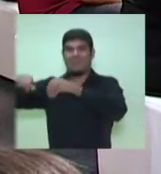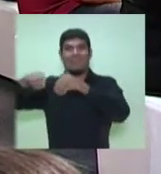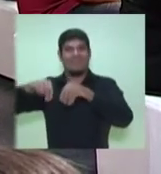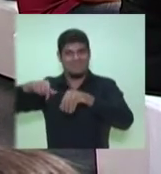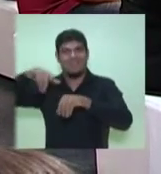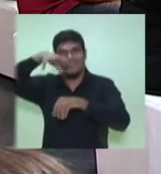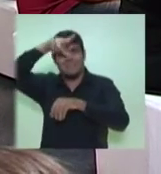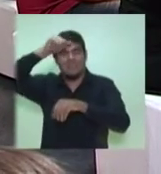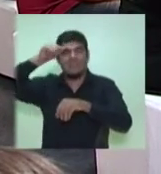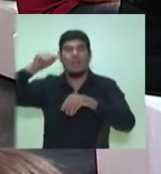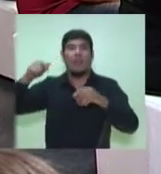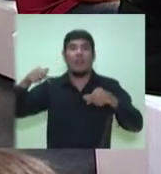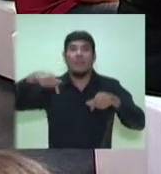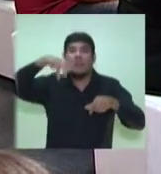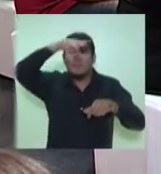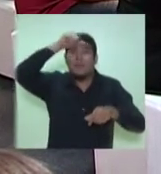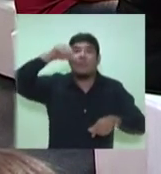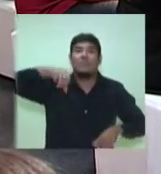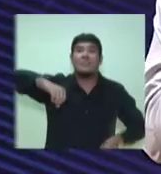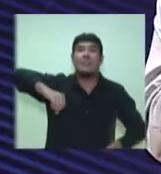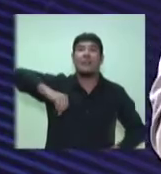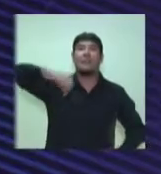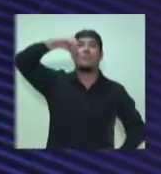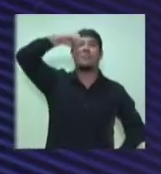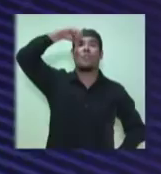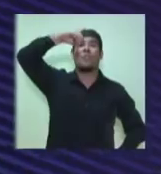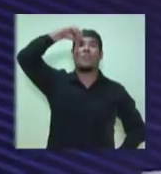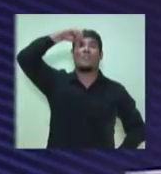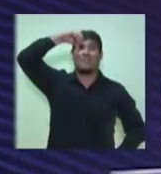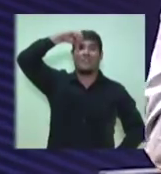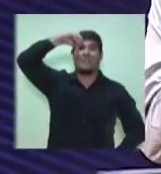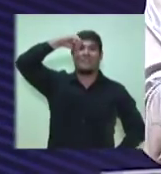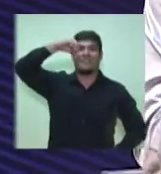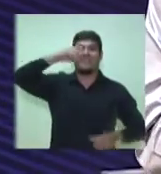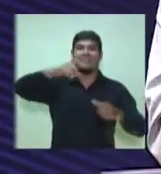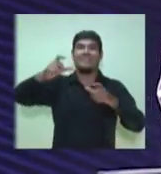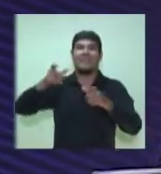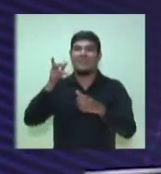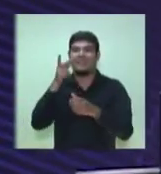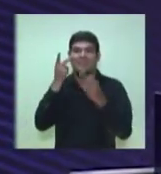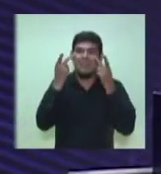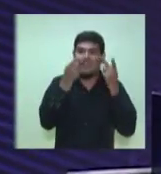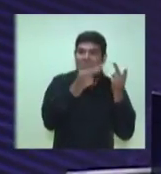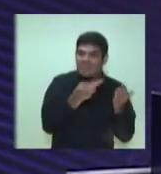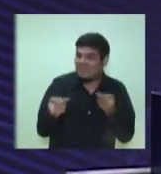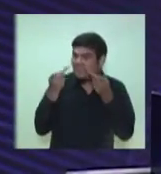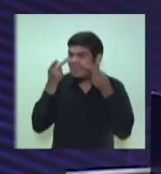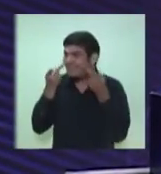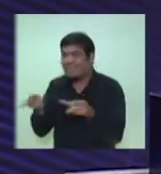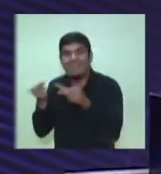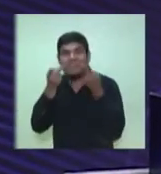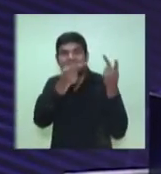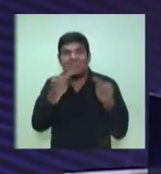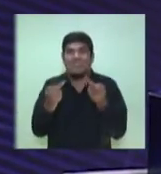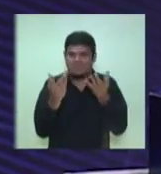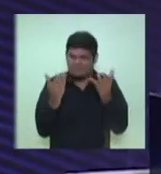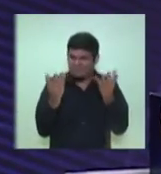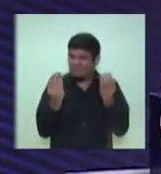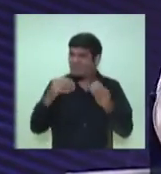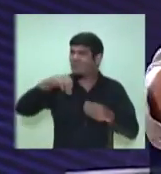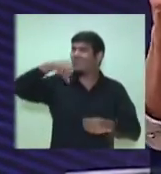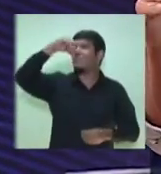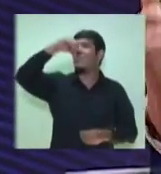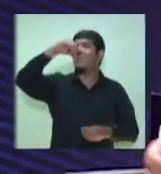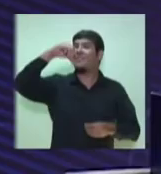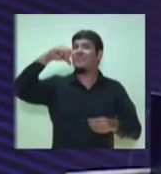Manaus, hoje, é a nona cidade mais visitada no site TripAdvisor, que é talvez o mais autorizado em